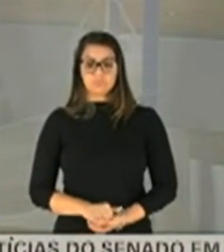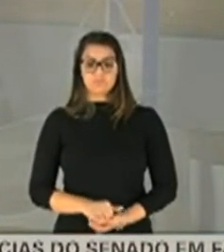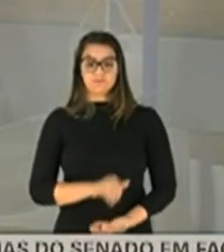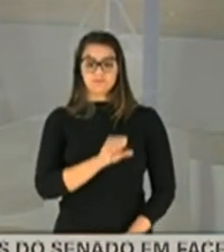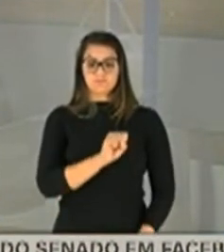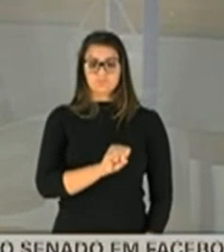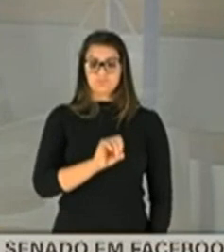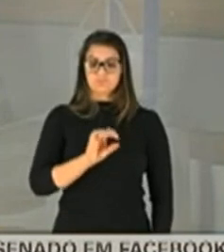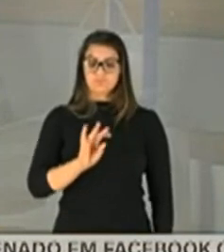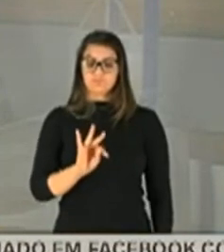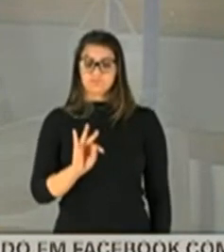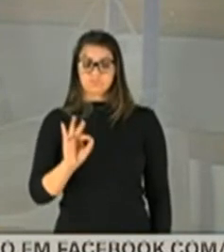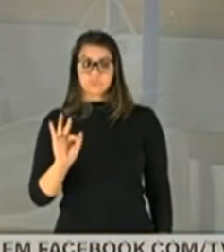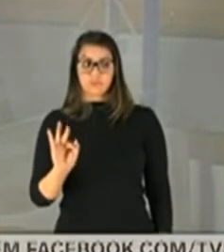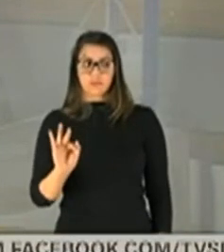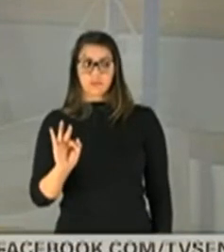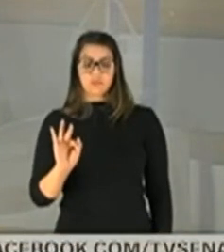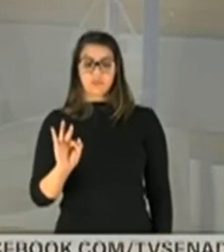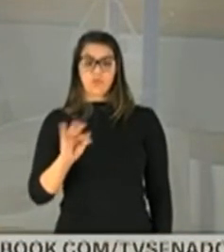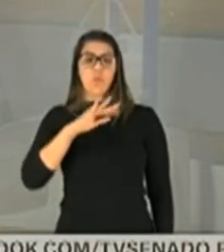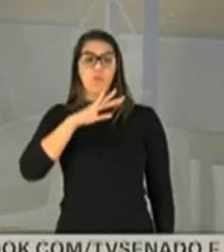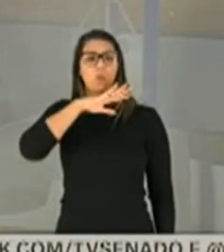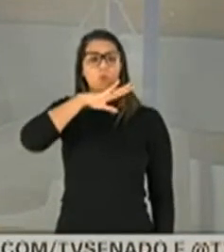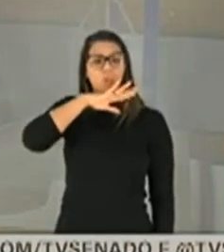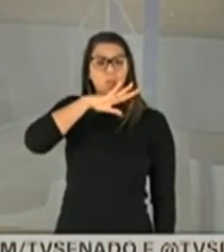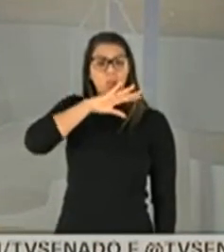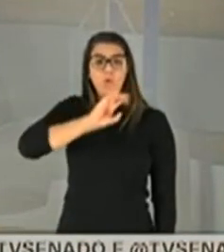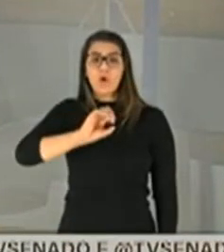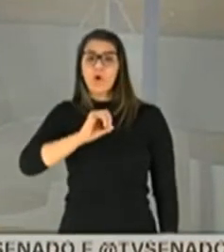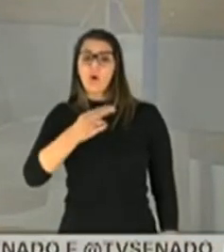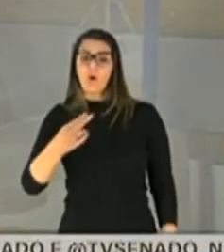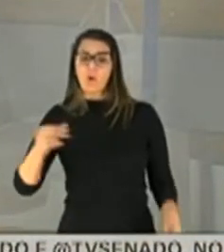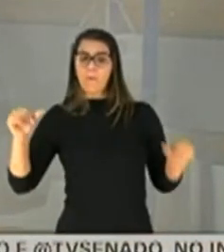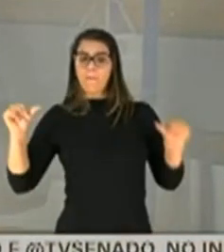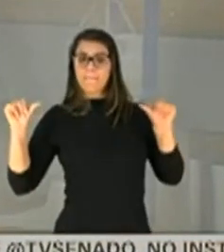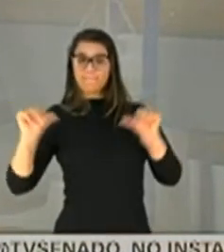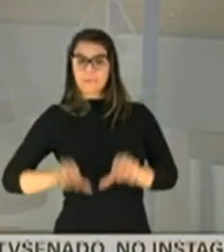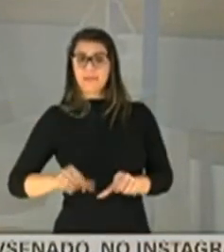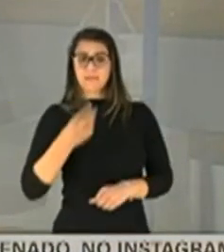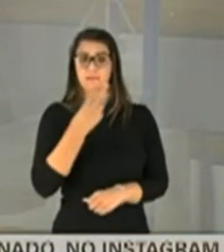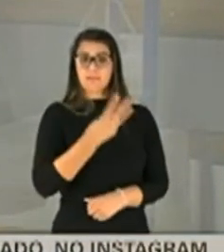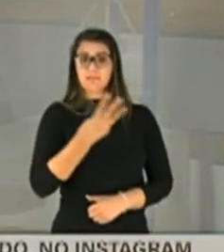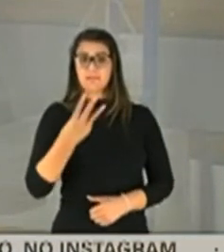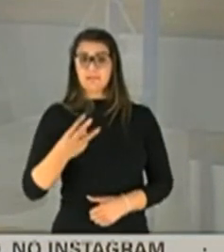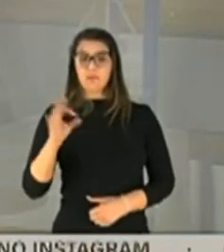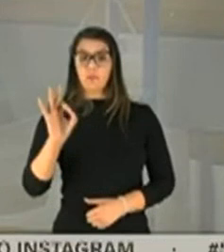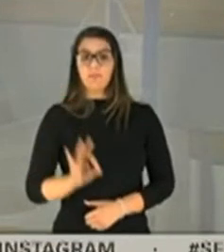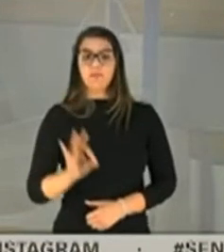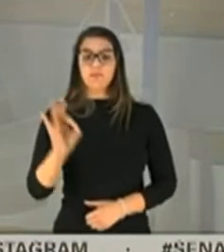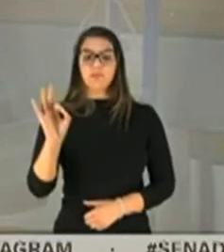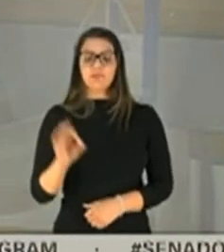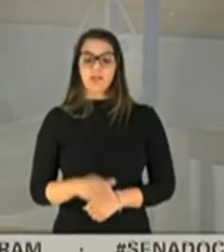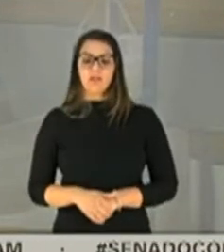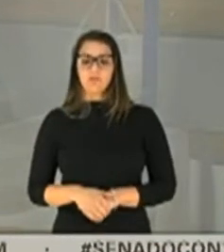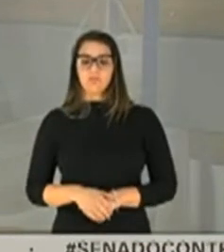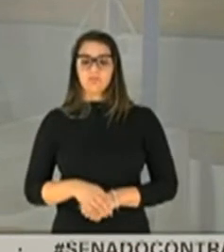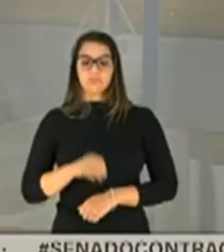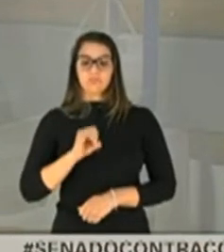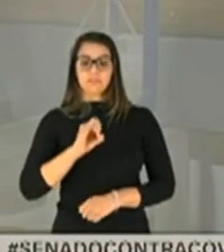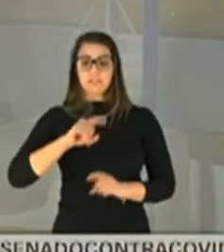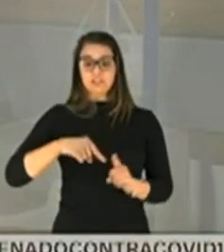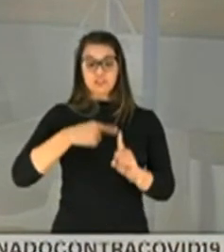STF ruim ou péssimo. 33% da população. Se você somar com